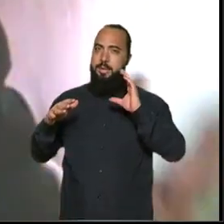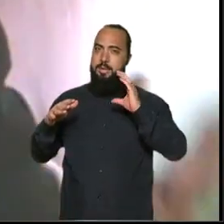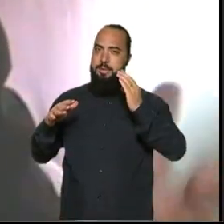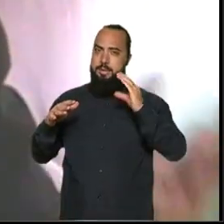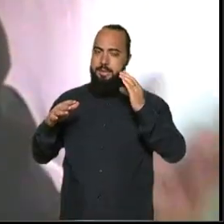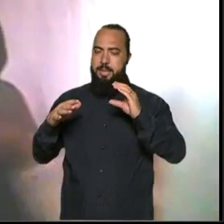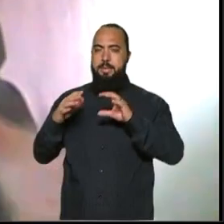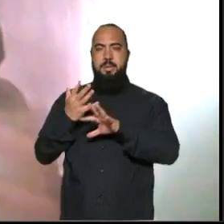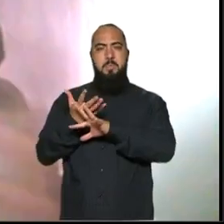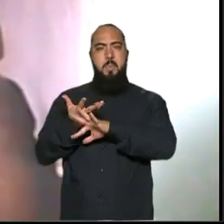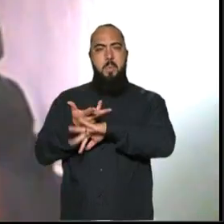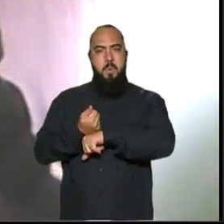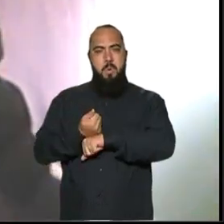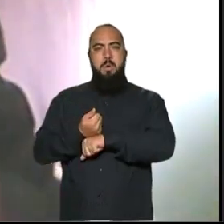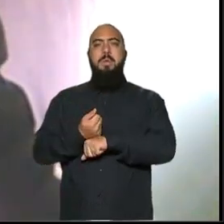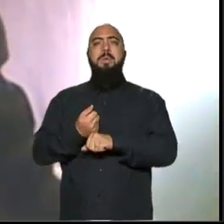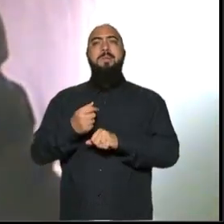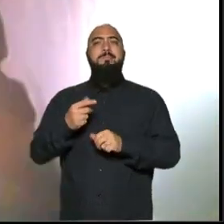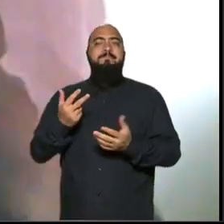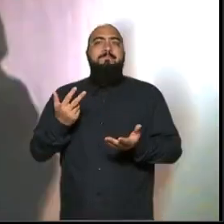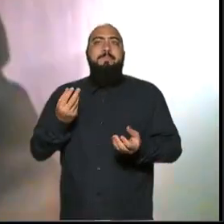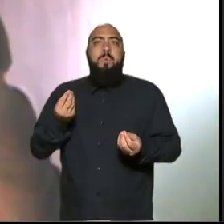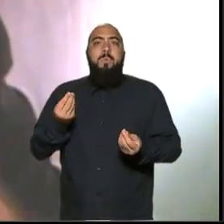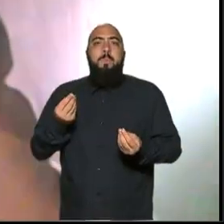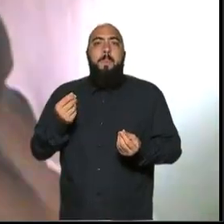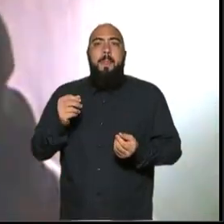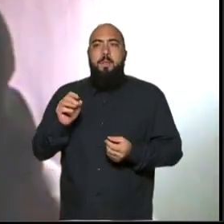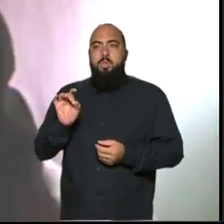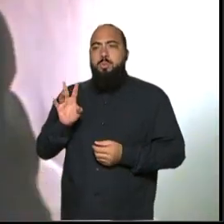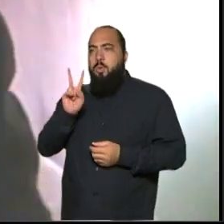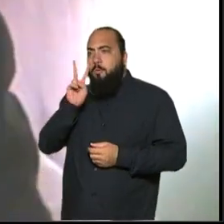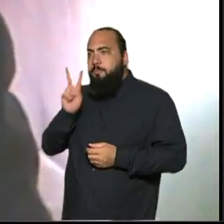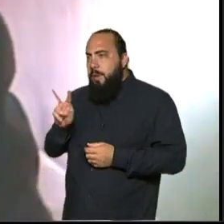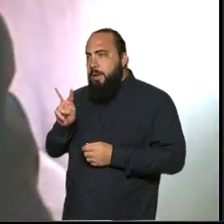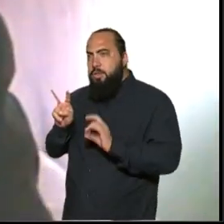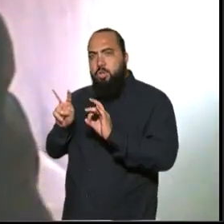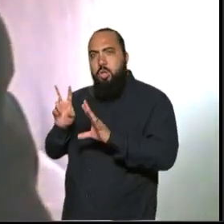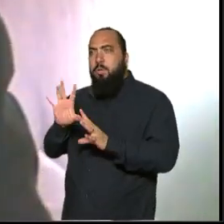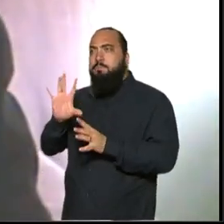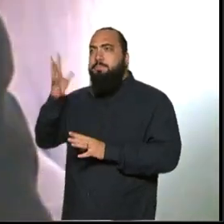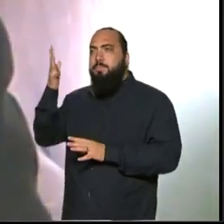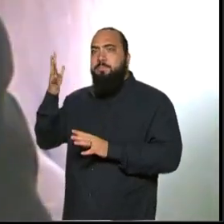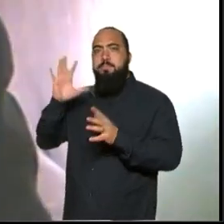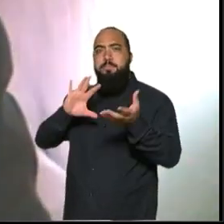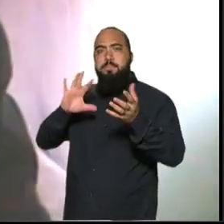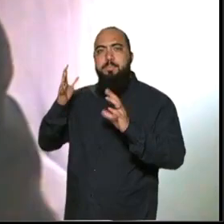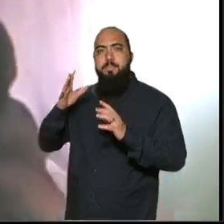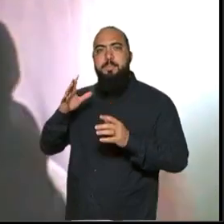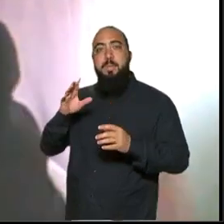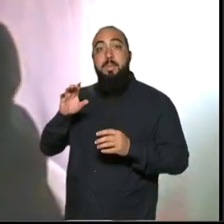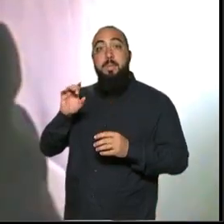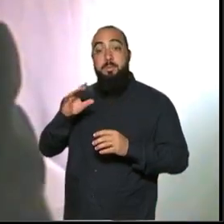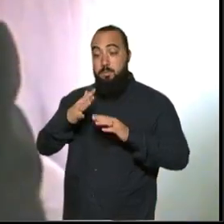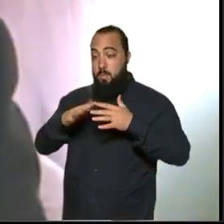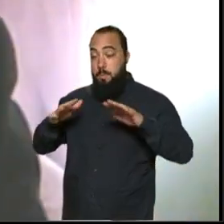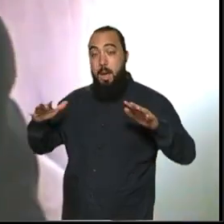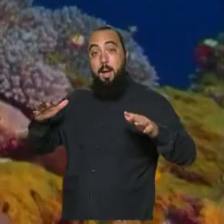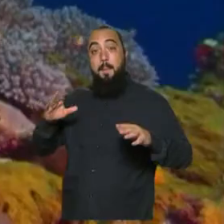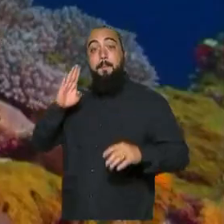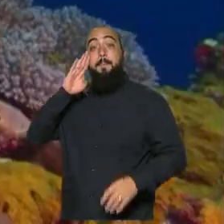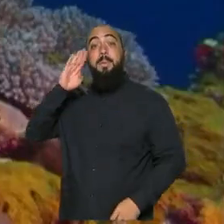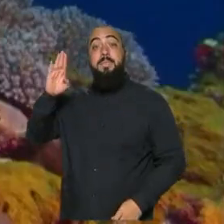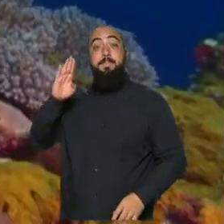interdisciplinar, onde você não pode observar os fenômenos da natureza, no mar principalmente,